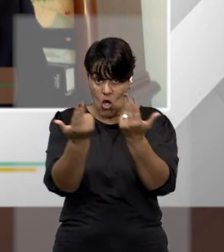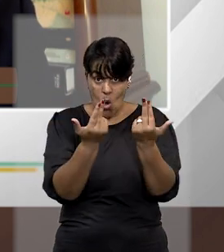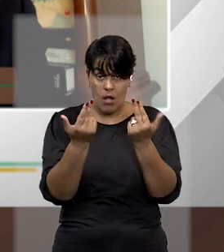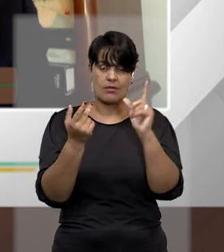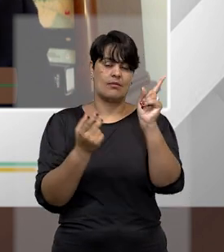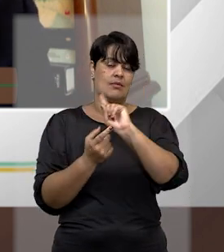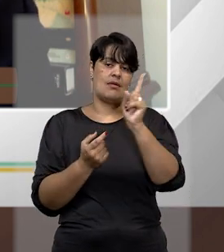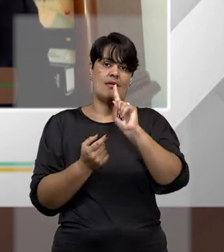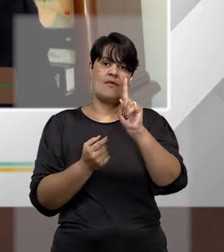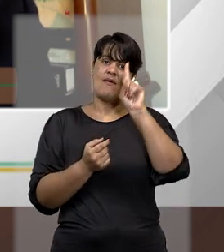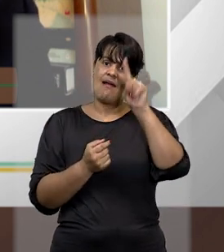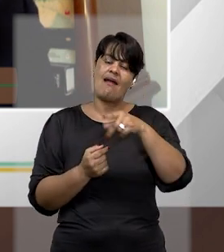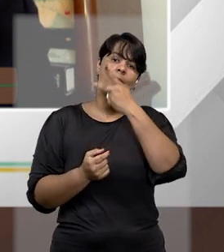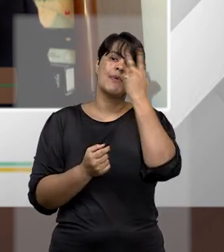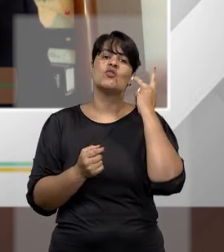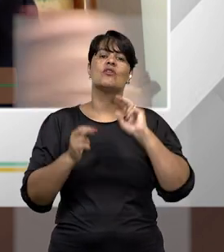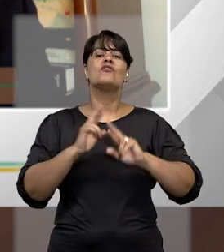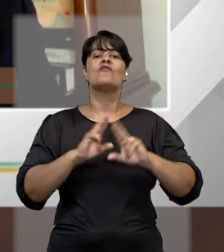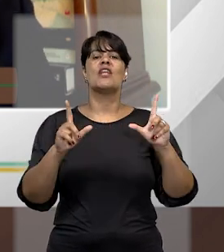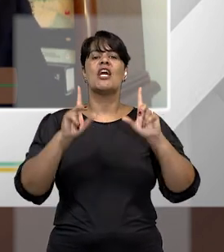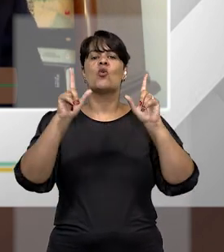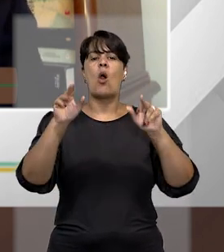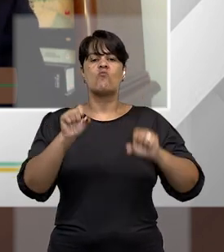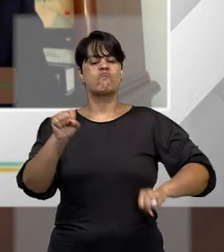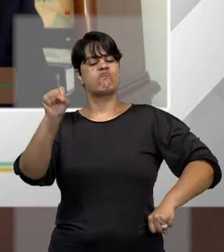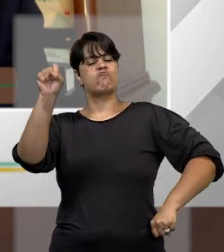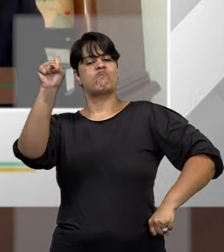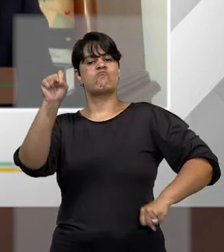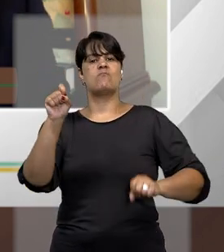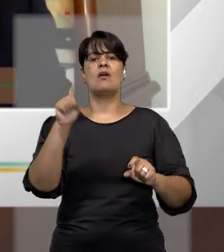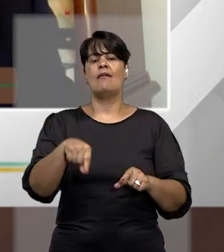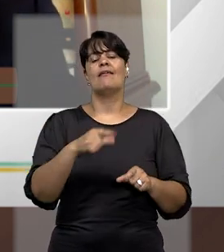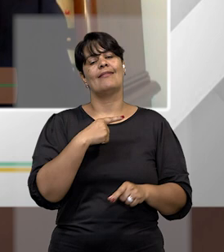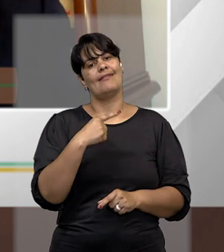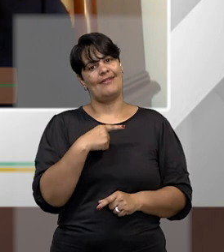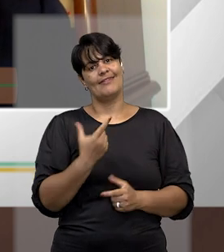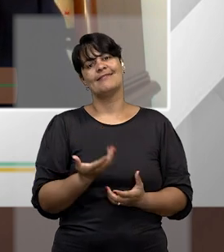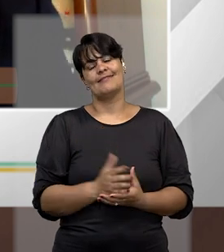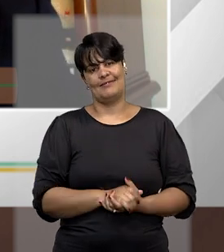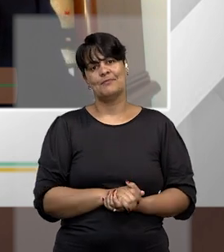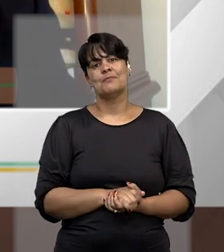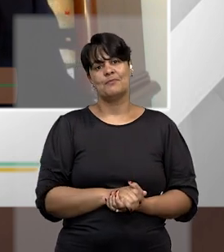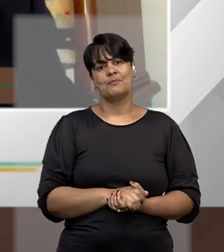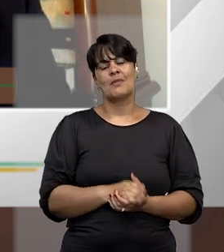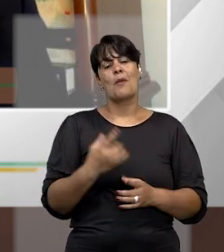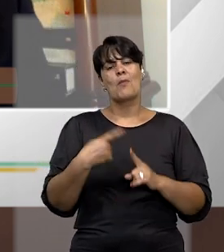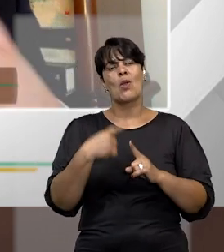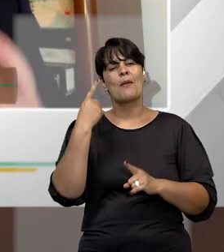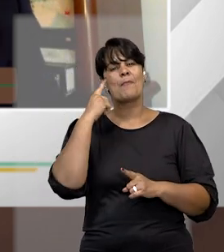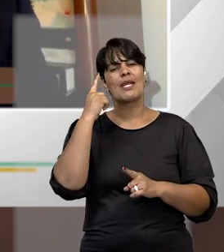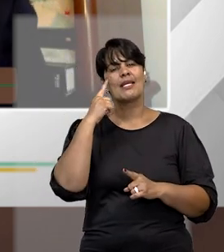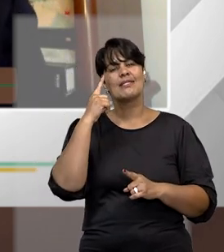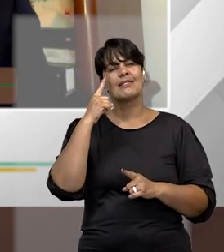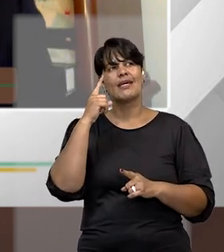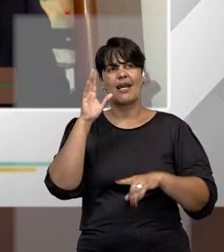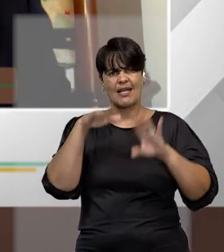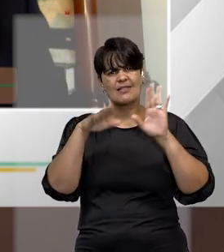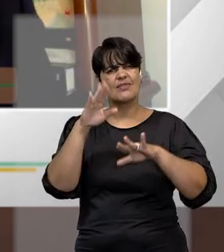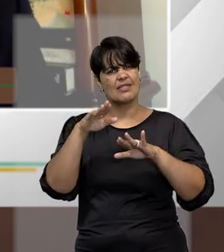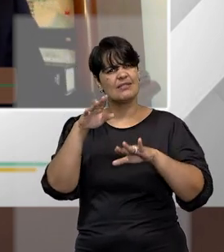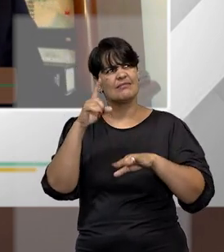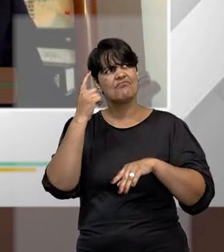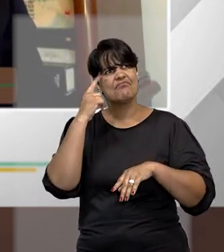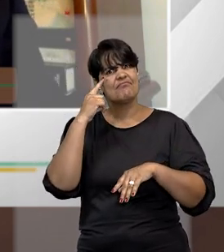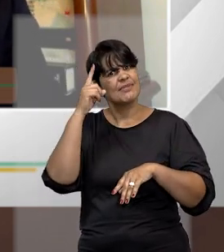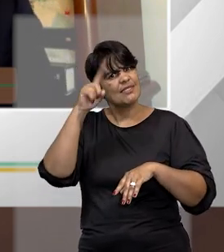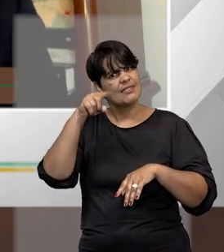heróico é visto, essa ideia de crime político passa, até como algo, vamos dizer assim,